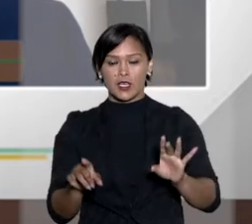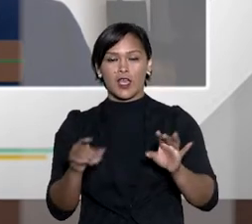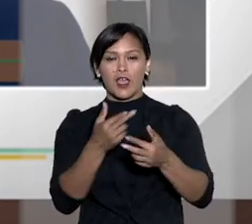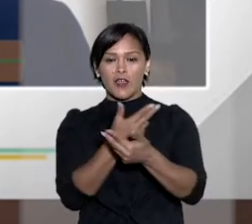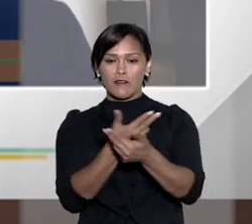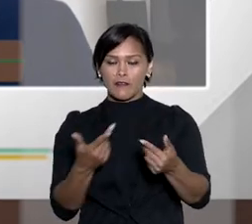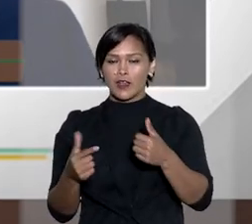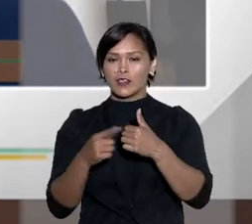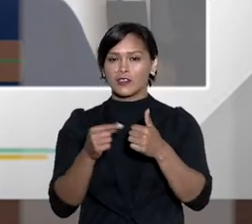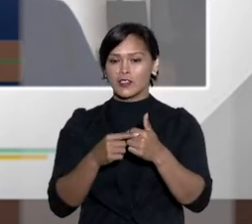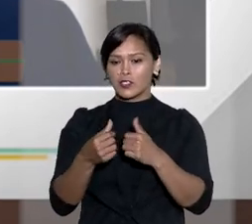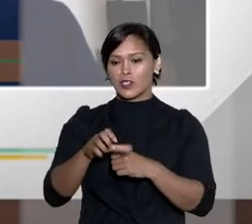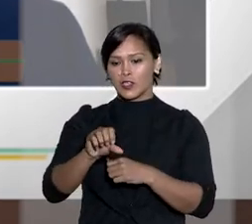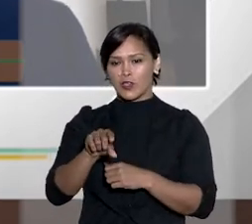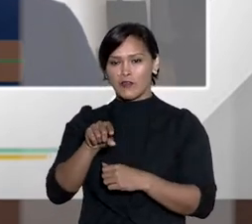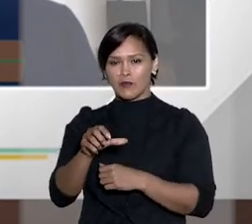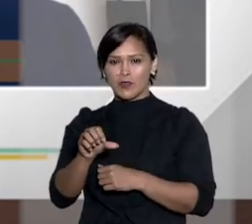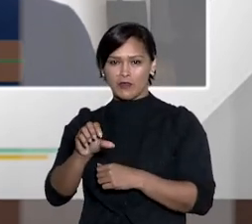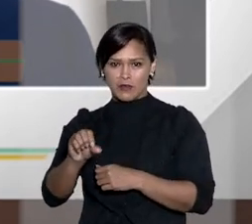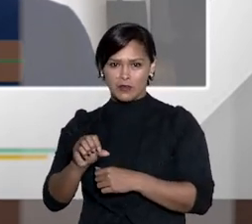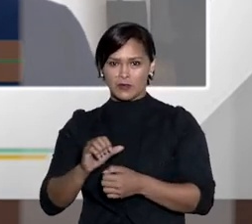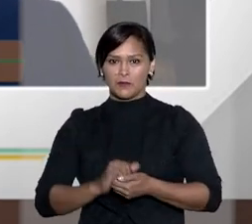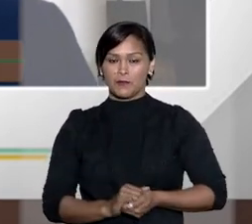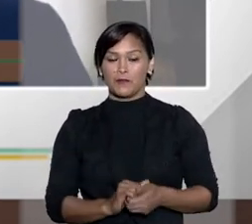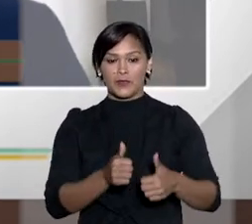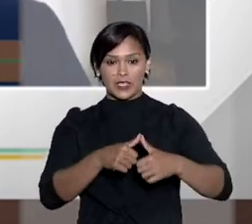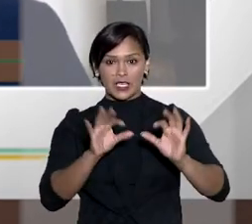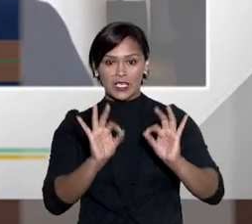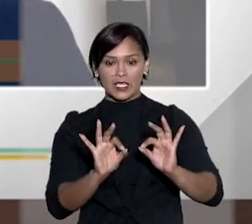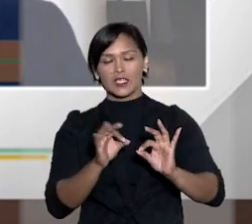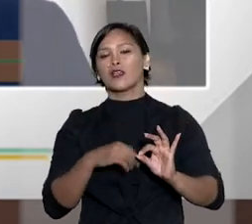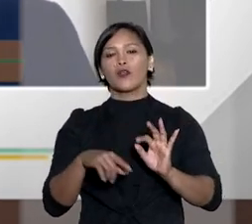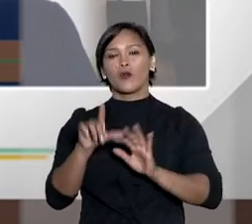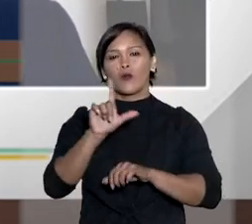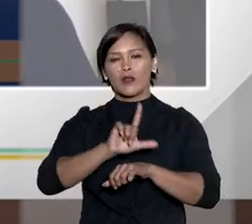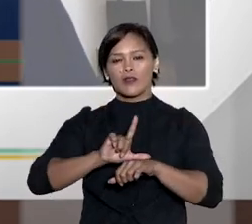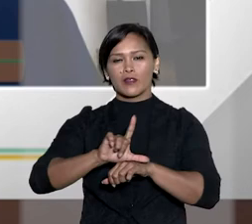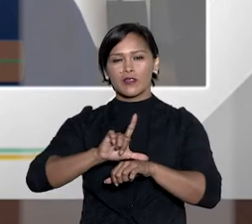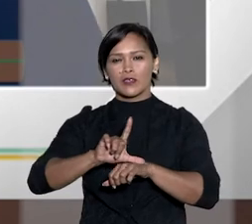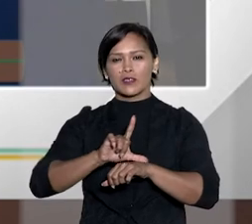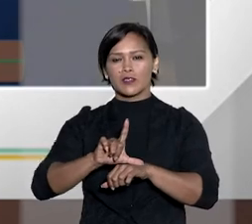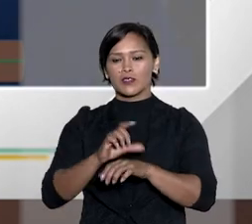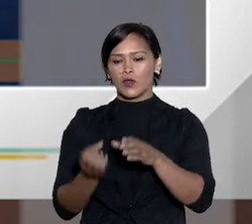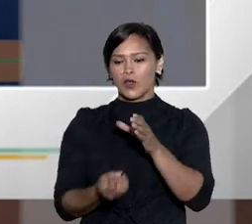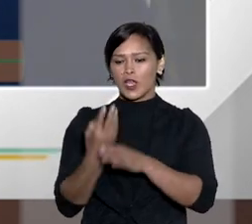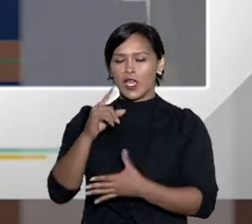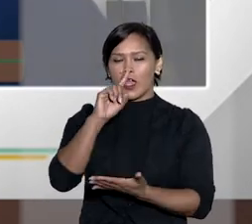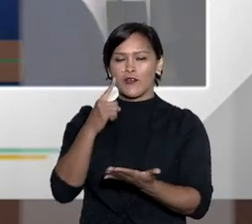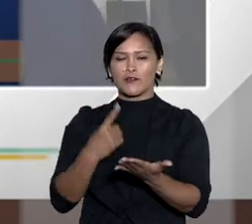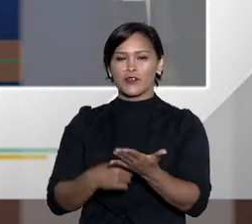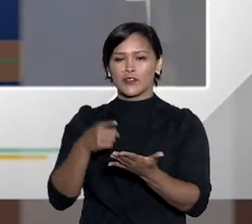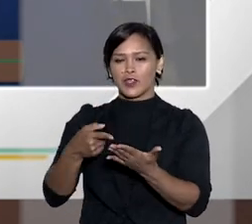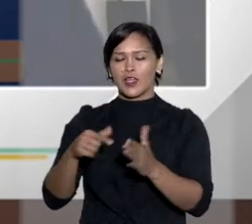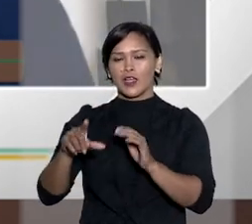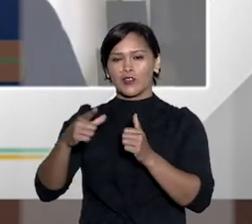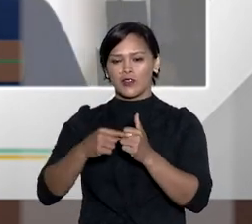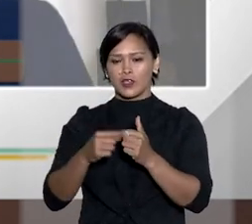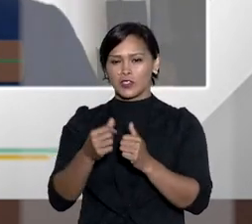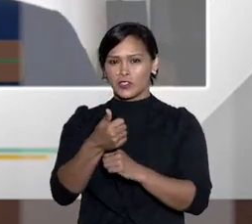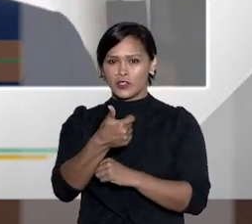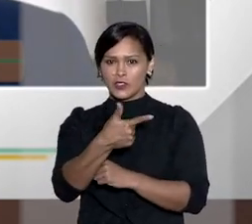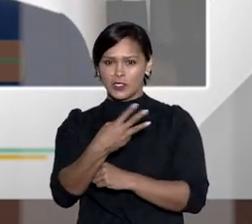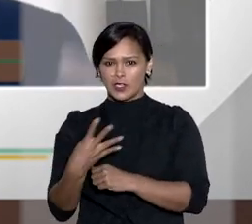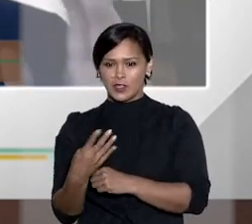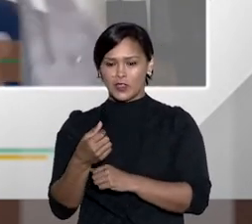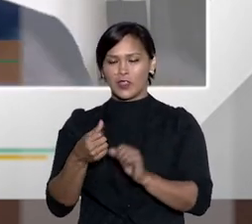1099. Então, desse modo, quando o legislador ele afigura lá no artigo 14, da Lei 9.099,